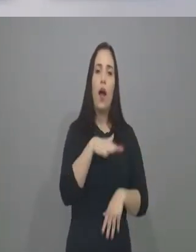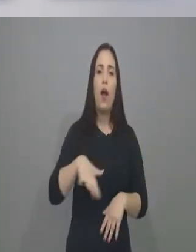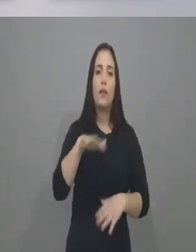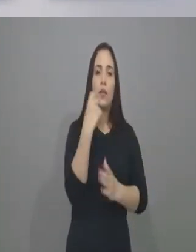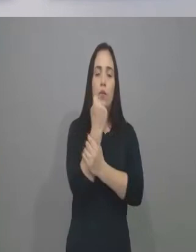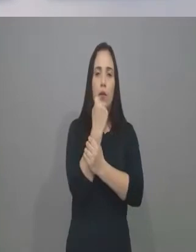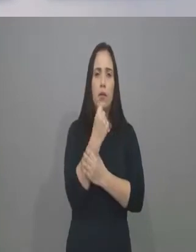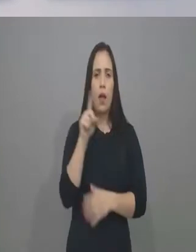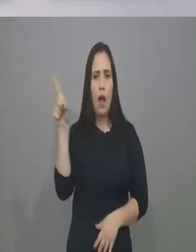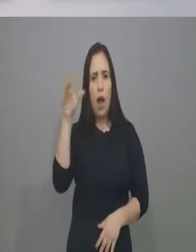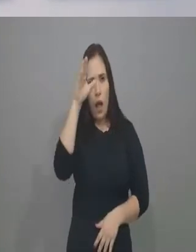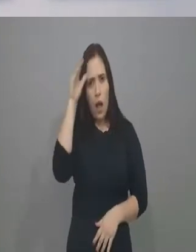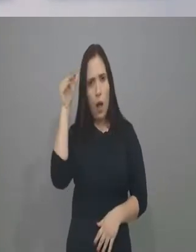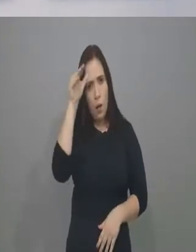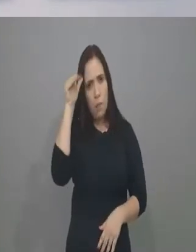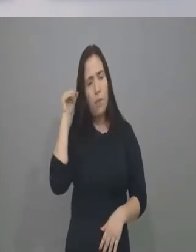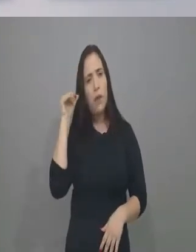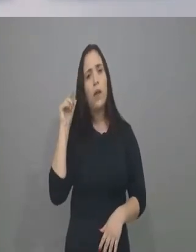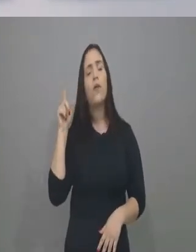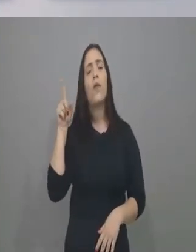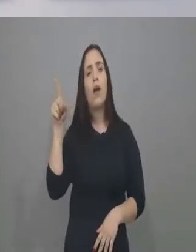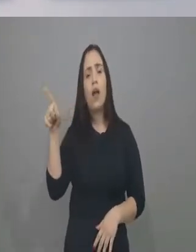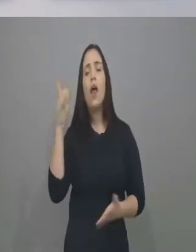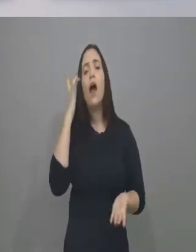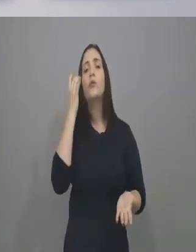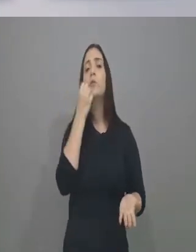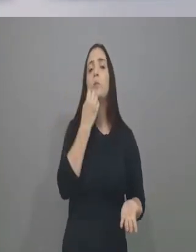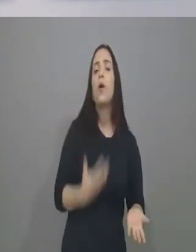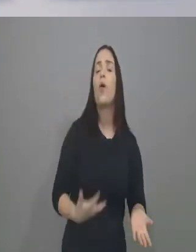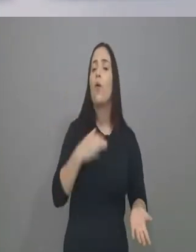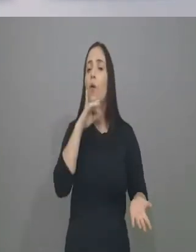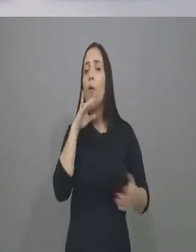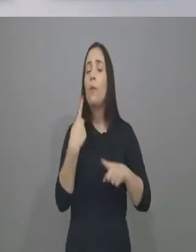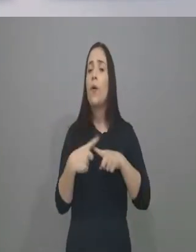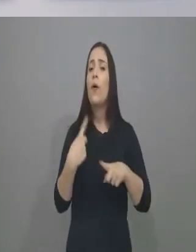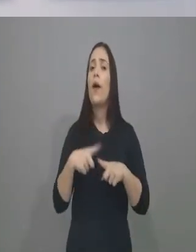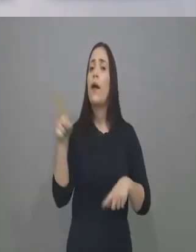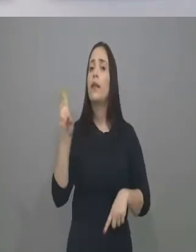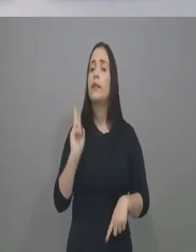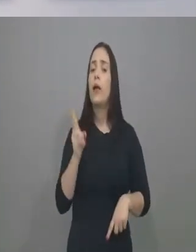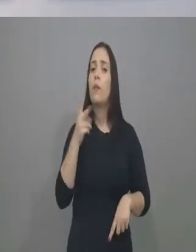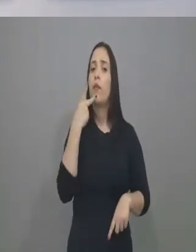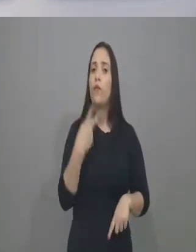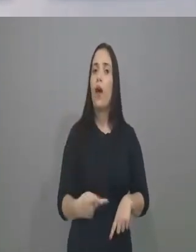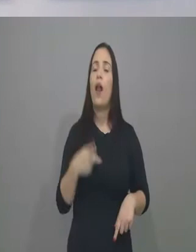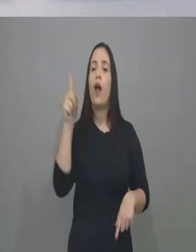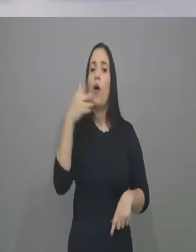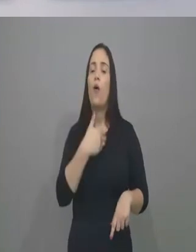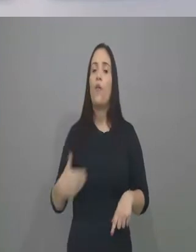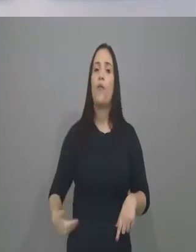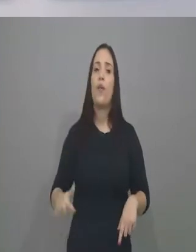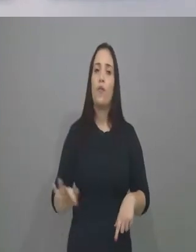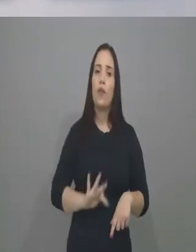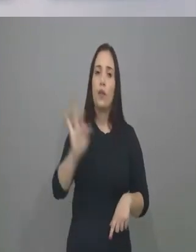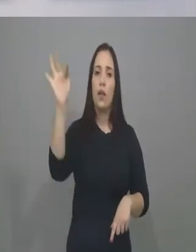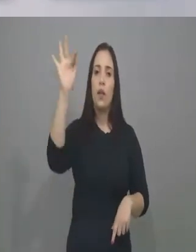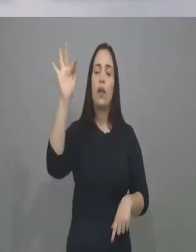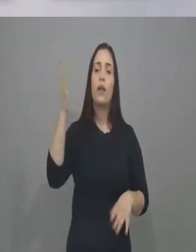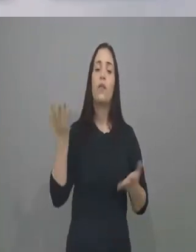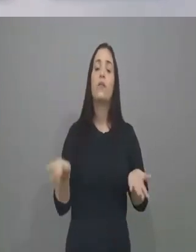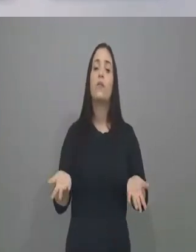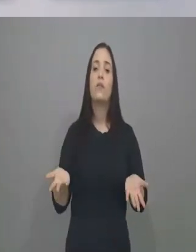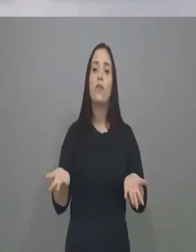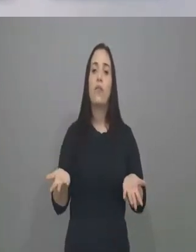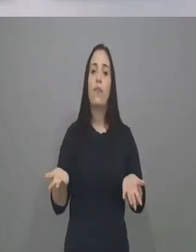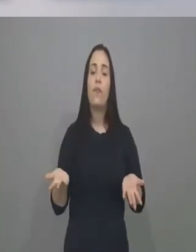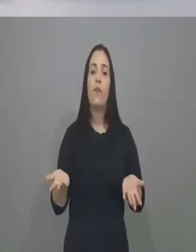Camilo fez. Em todos os momentos ele dizia, olha, eu faço a minha parte, mas o governo federal, o federal, tem que fazer a dele. O